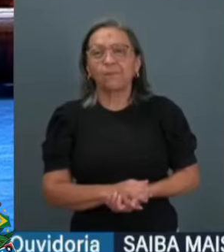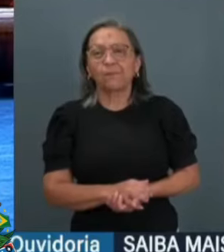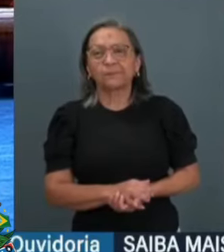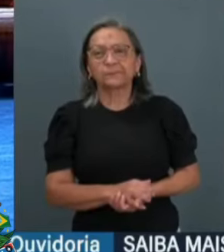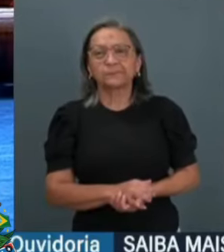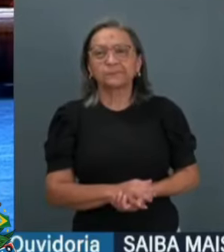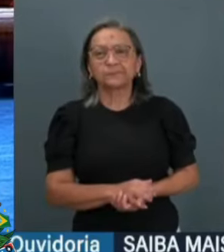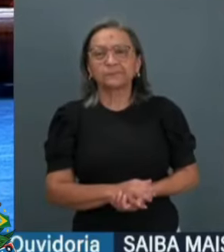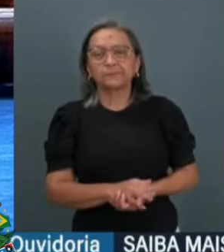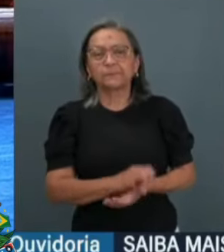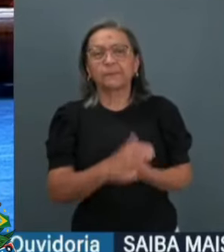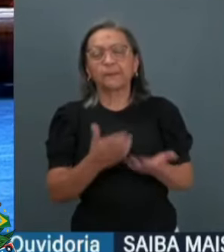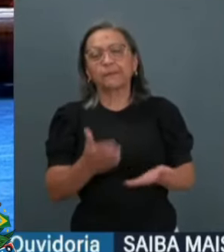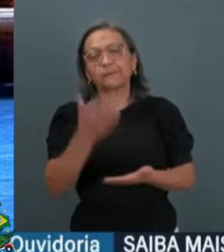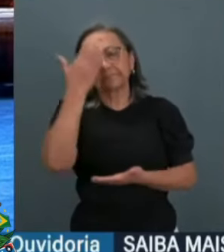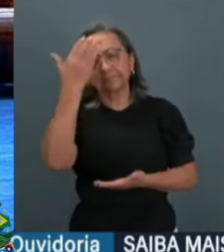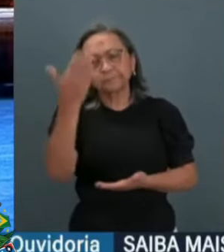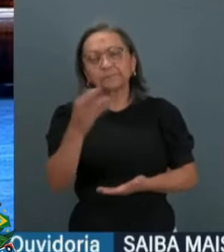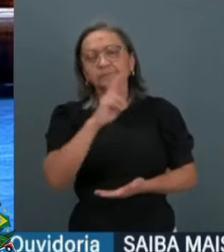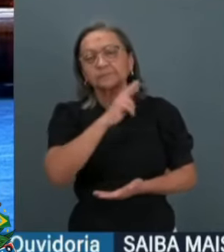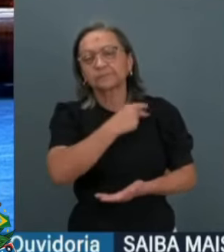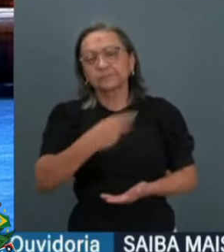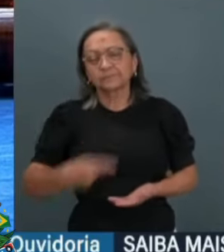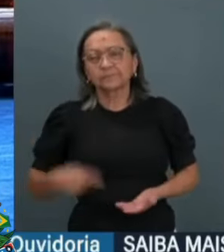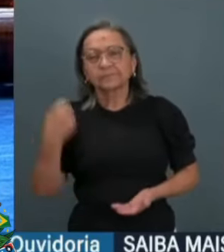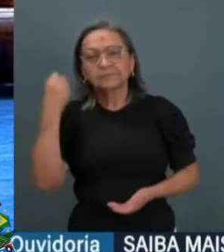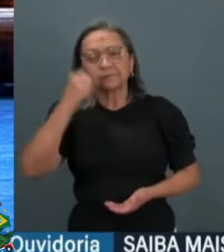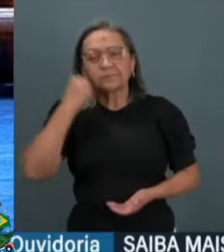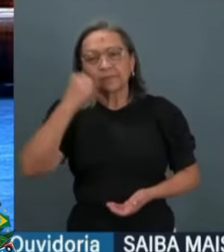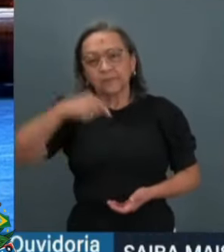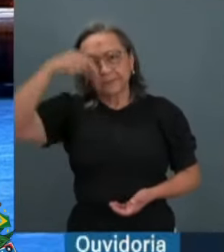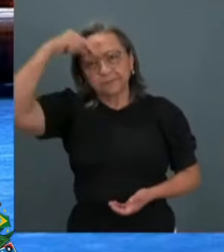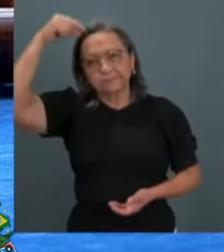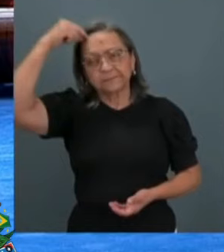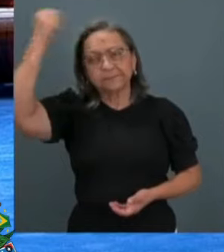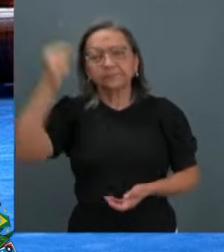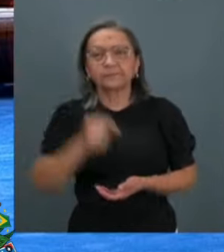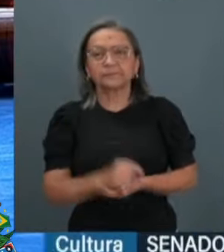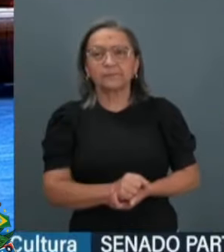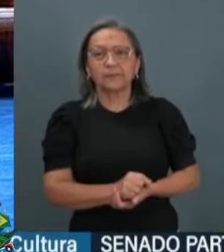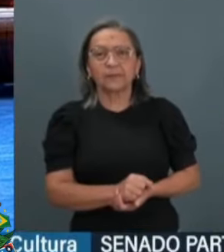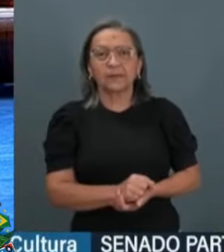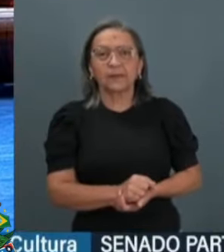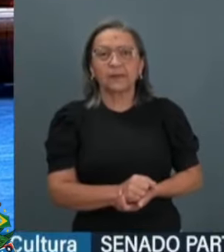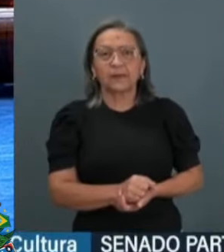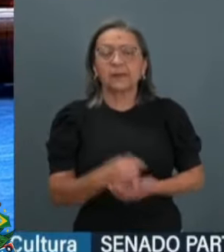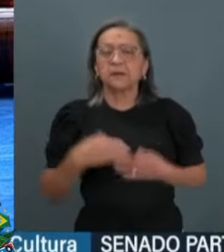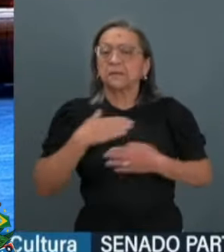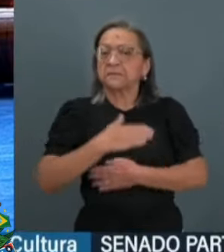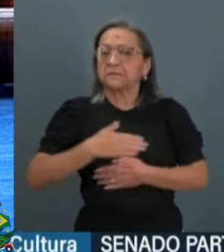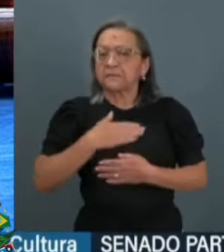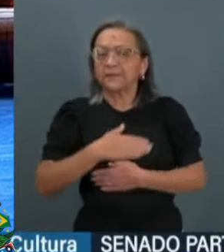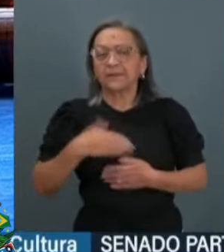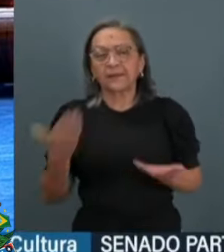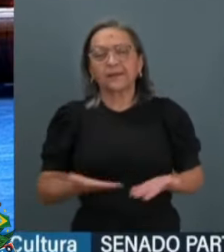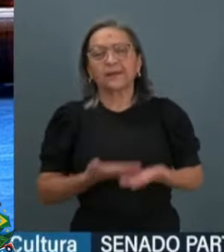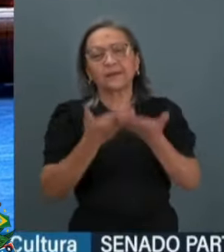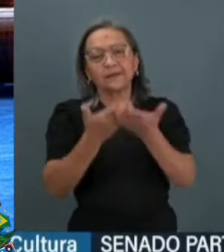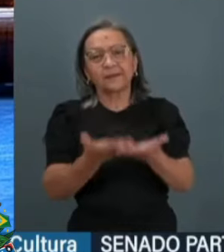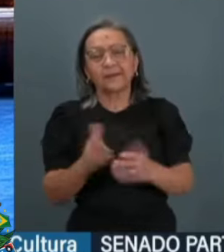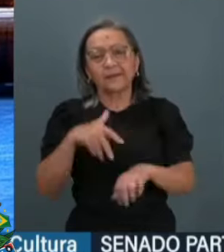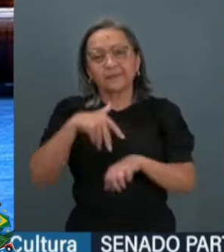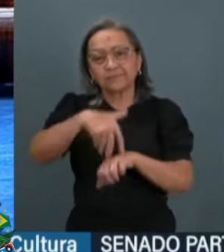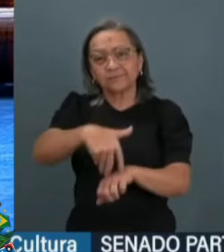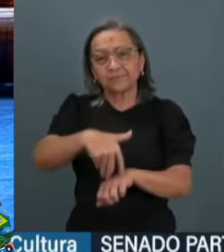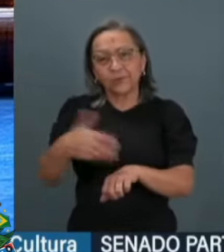Senhor presidente, novo senador Stevenson Valentim, um prazer poder ocupar a tribuna do